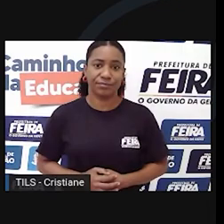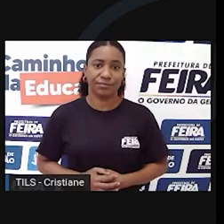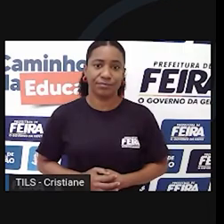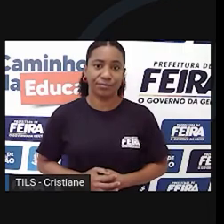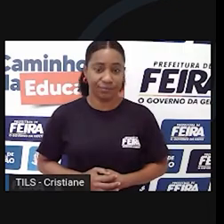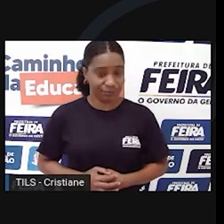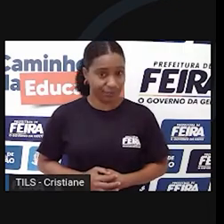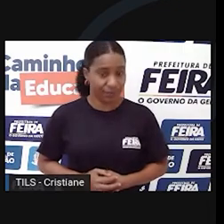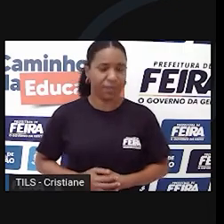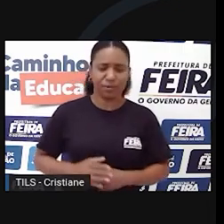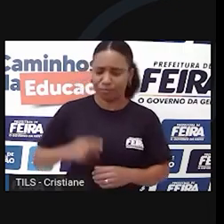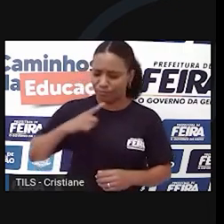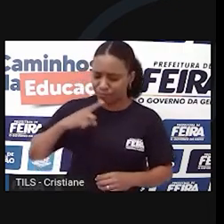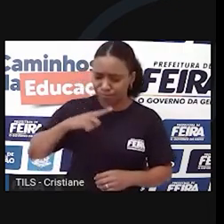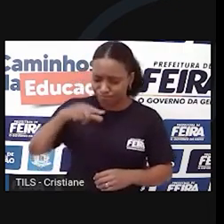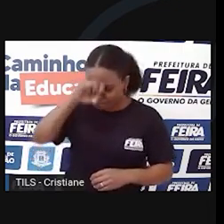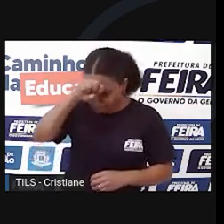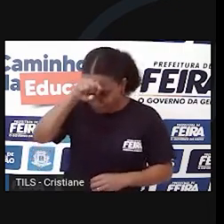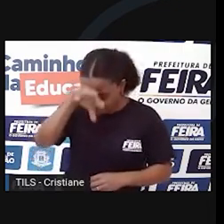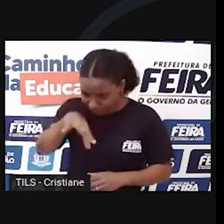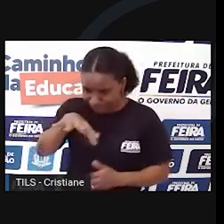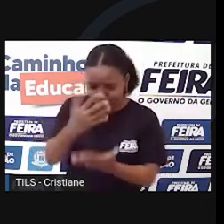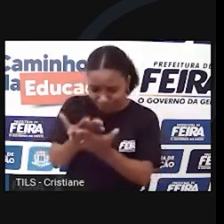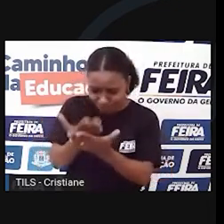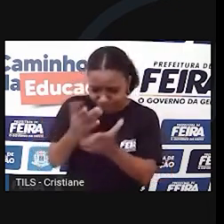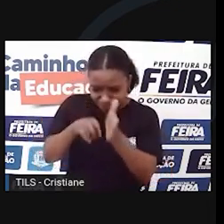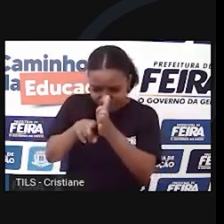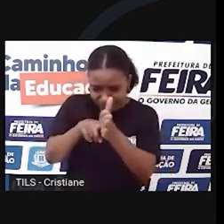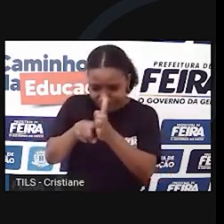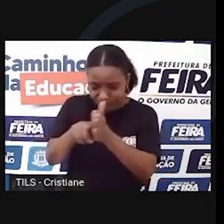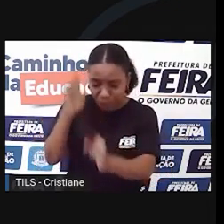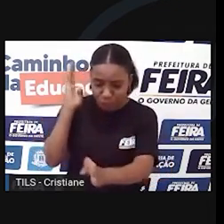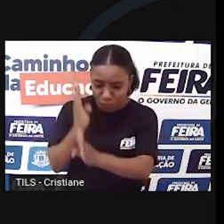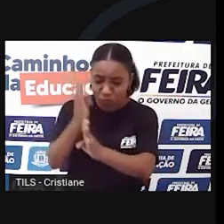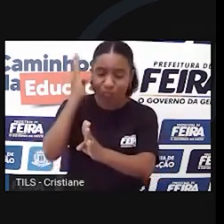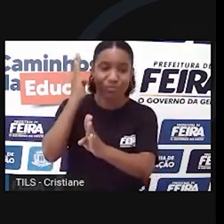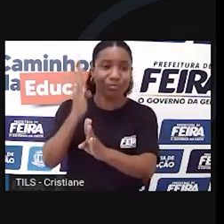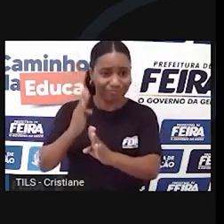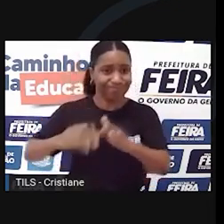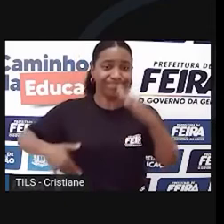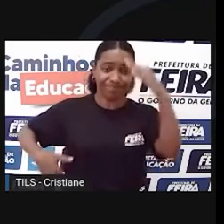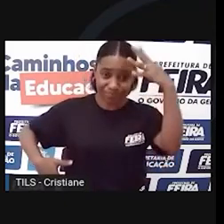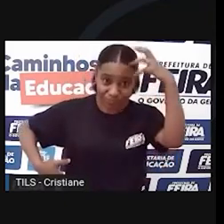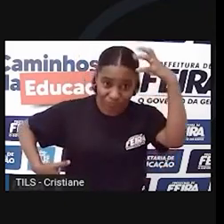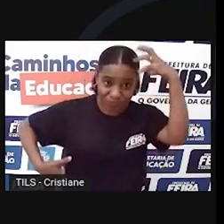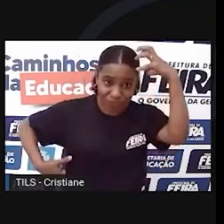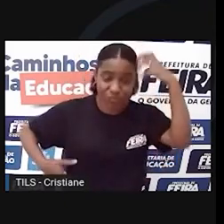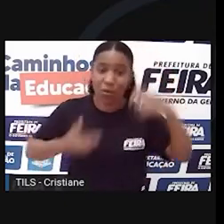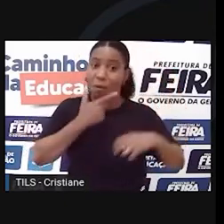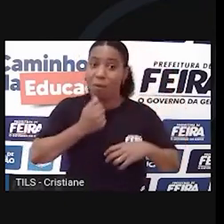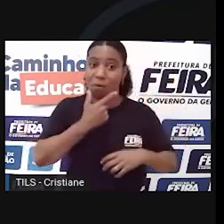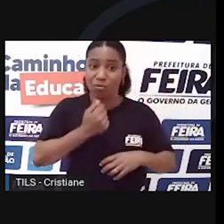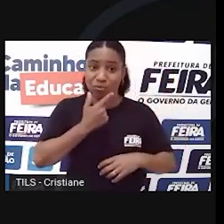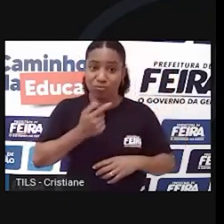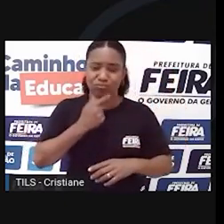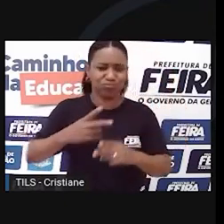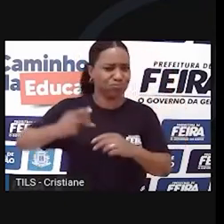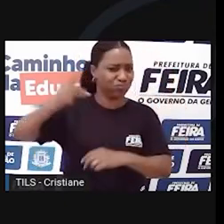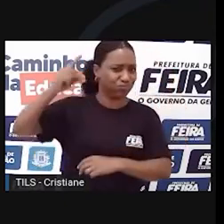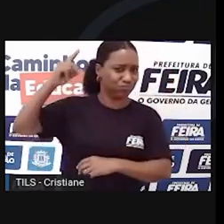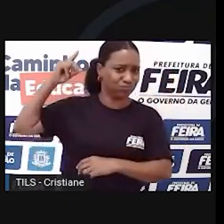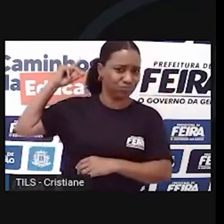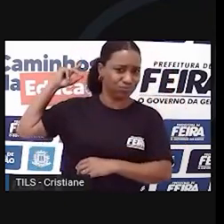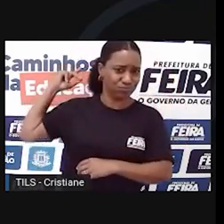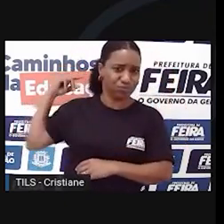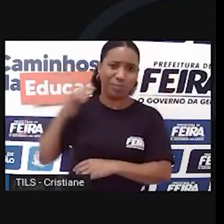Descobertas recentes na arqueologia situam a origem dos Homo sapiens bem antes do que imaginávamos, cerca de 300 mil anos atrás. De lá para cá,